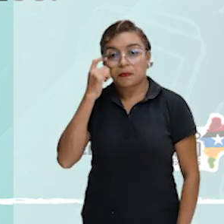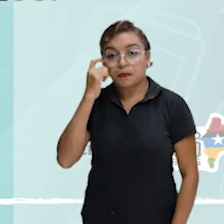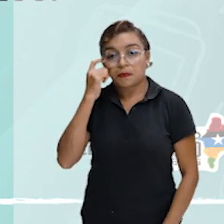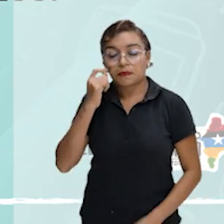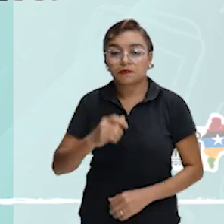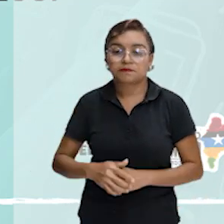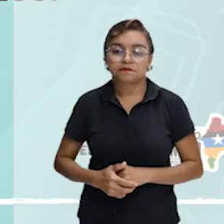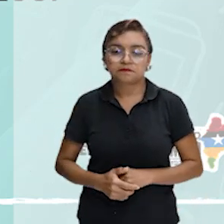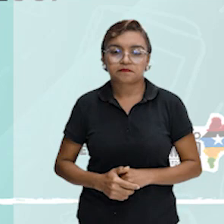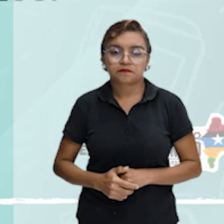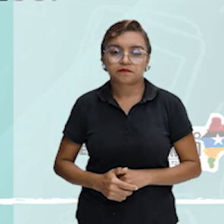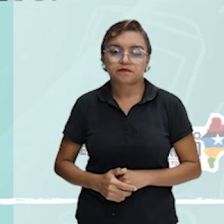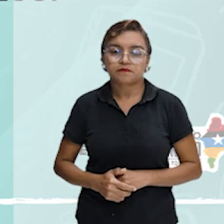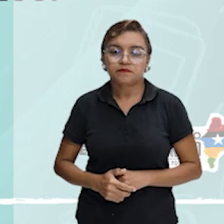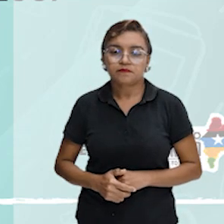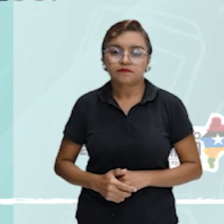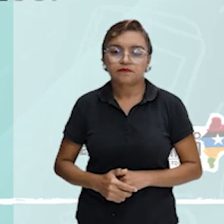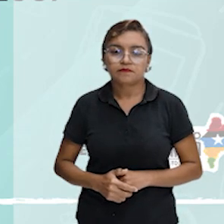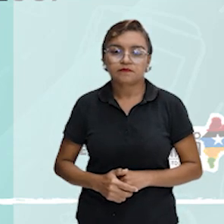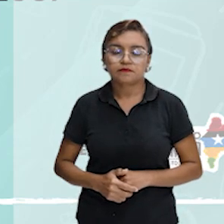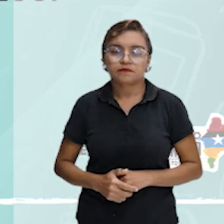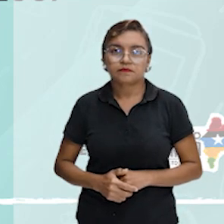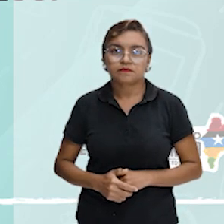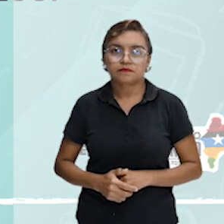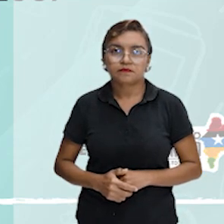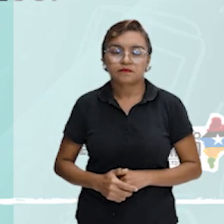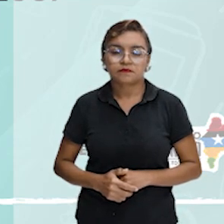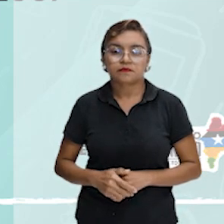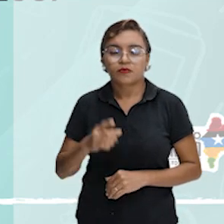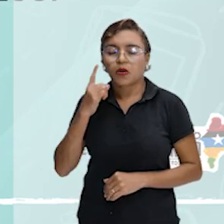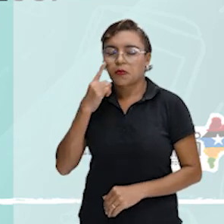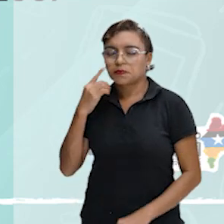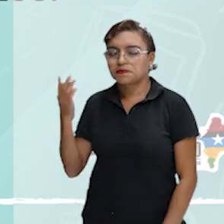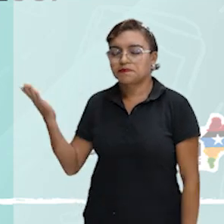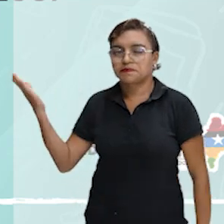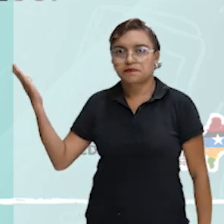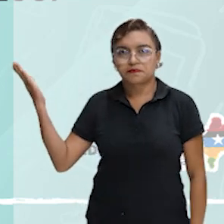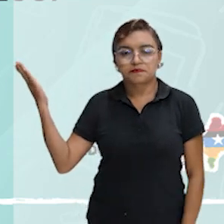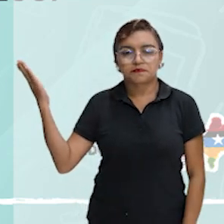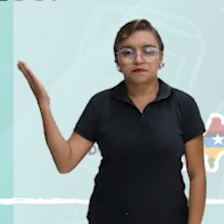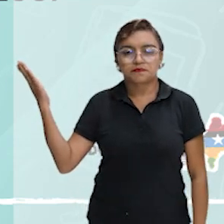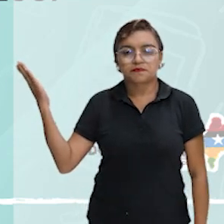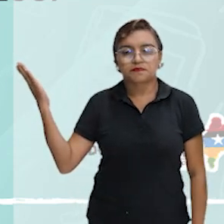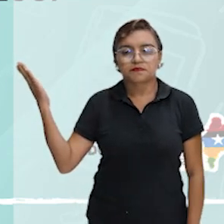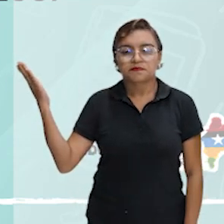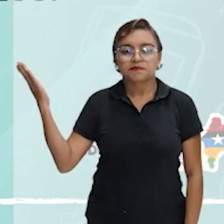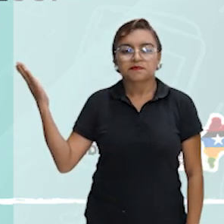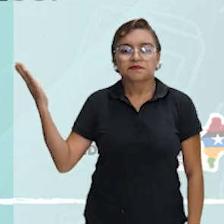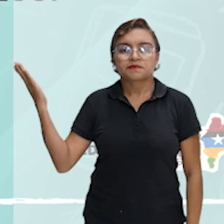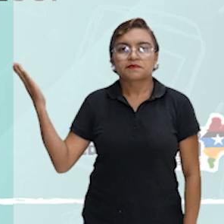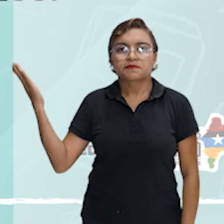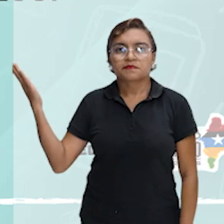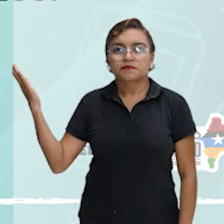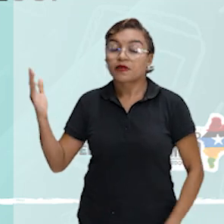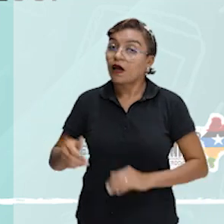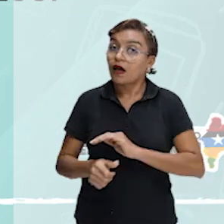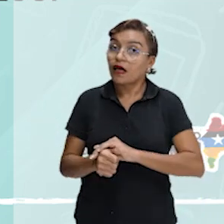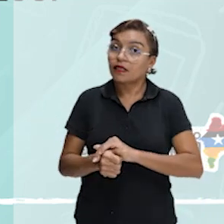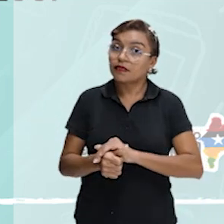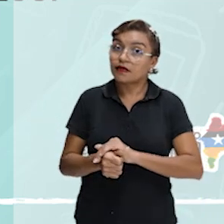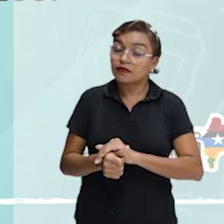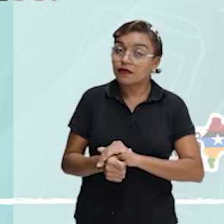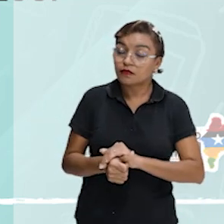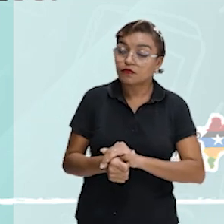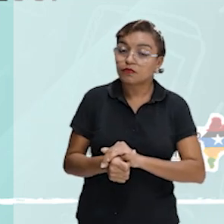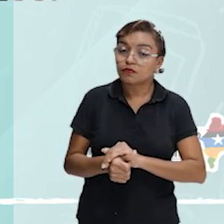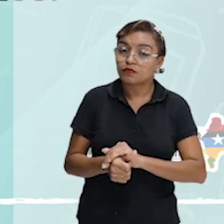criado por David Flair, pioneiro na reprodução de ornitorrincos em cativeiro, a tartaruga conhece a sua